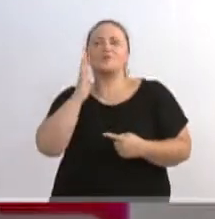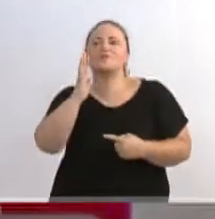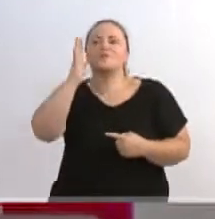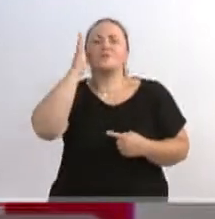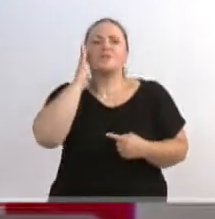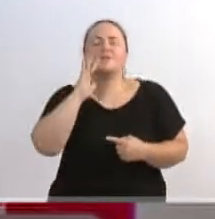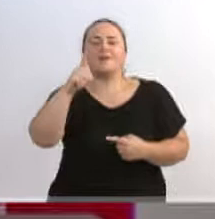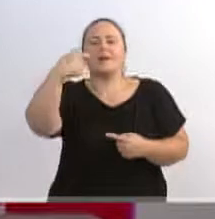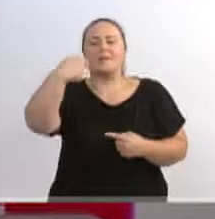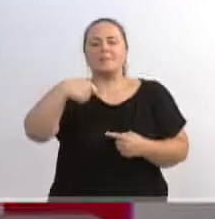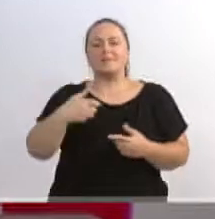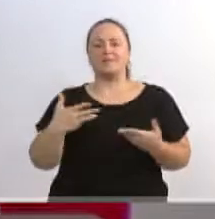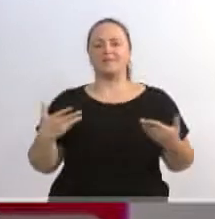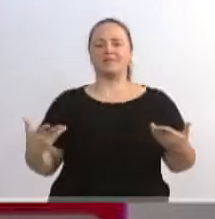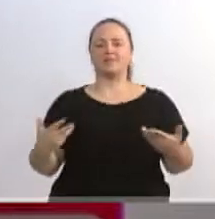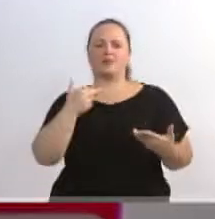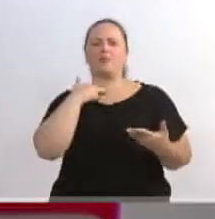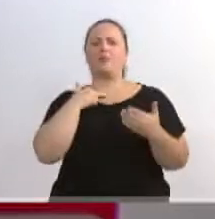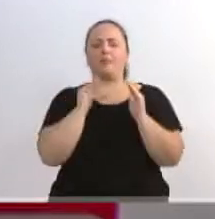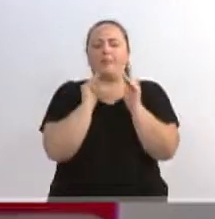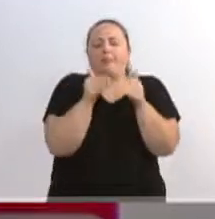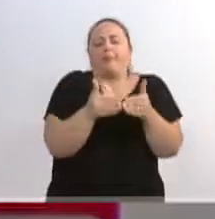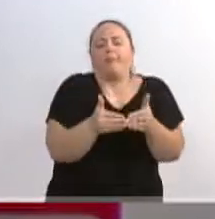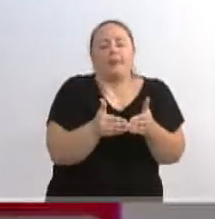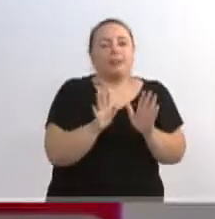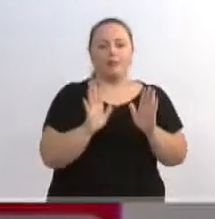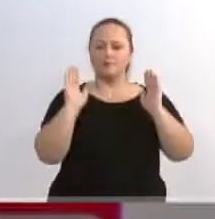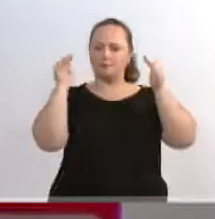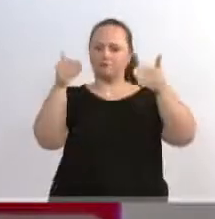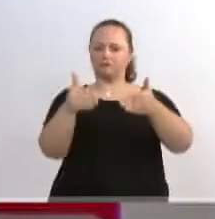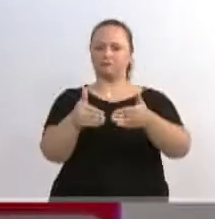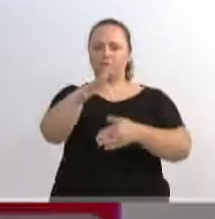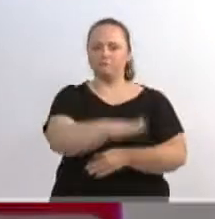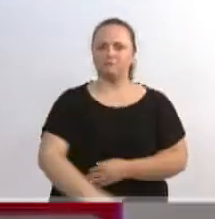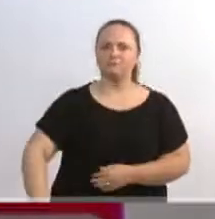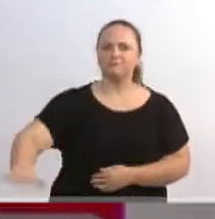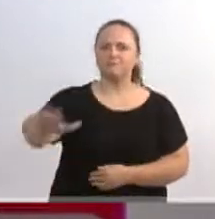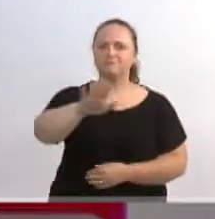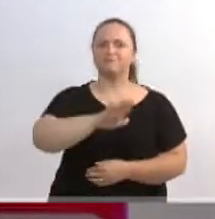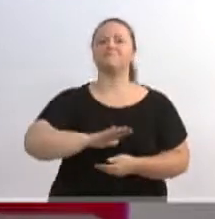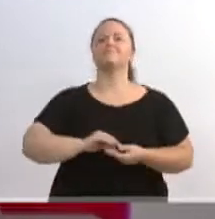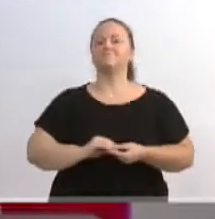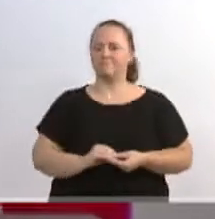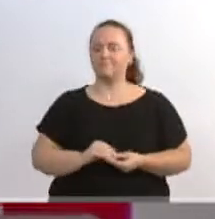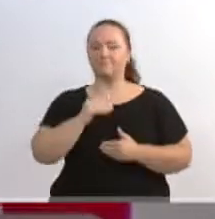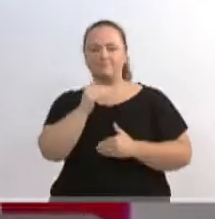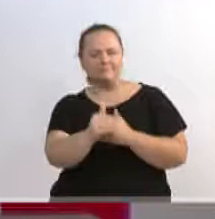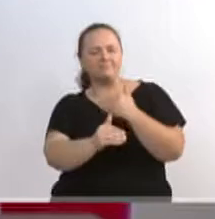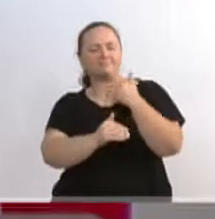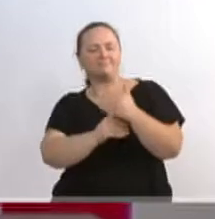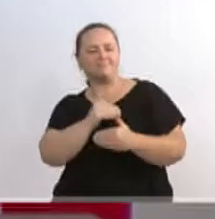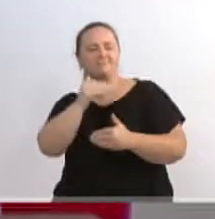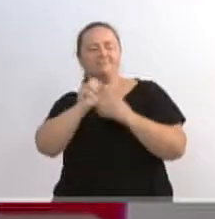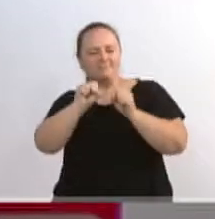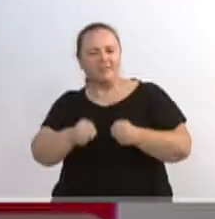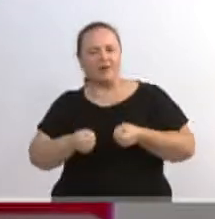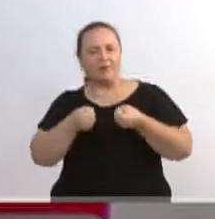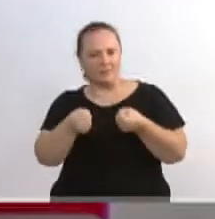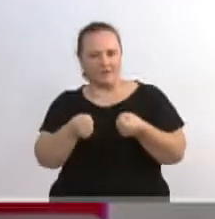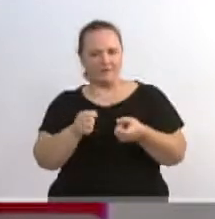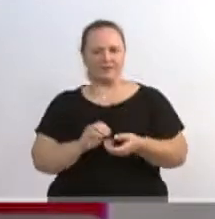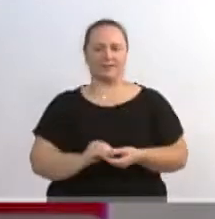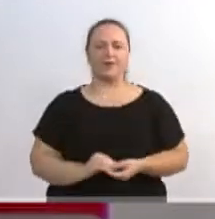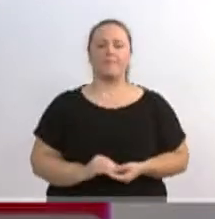restrita à questão de localidade. A nossa cidade precisa reencontrar, e sabemos que esse é um processo gradativo à sua força. Bem, na